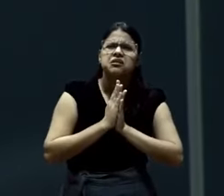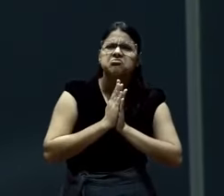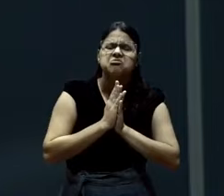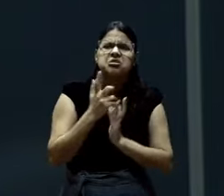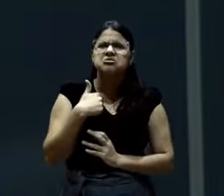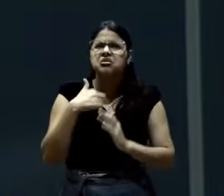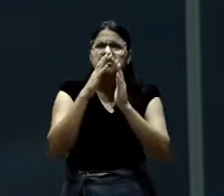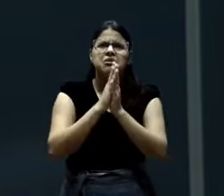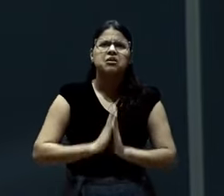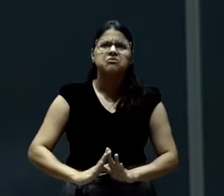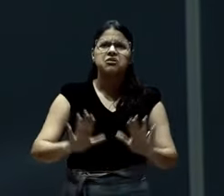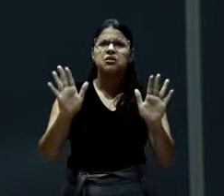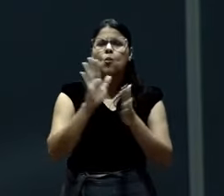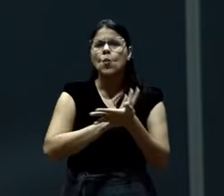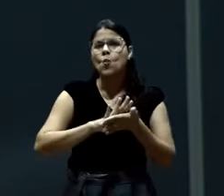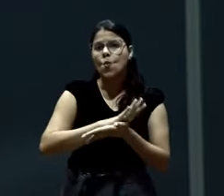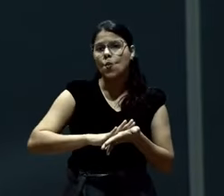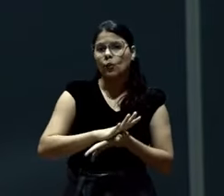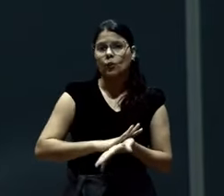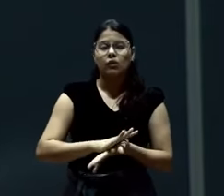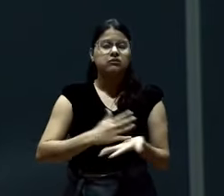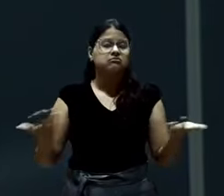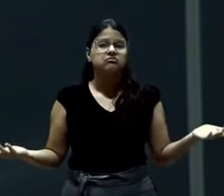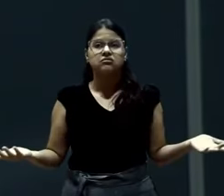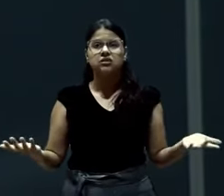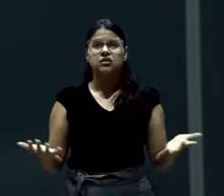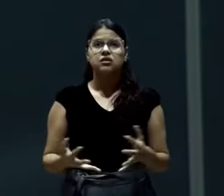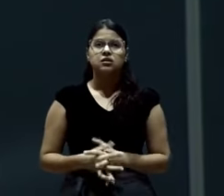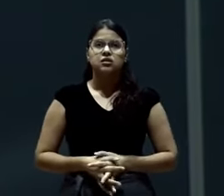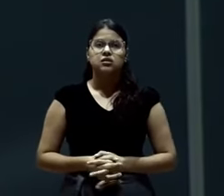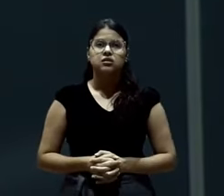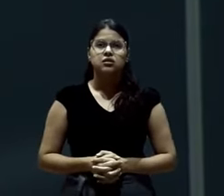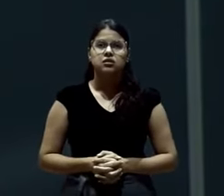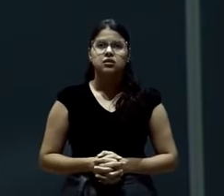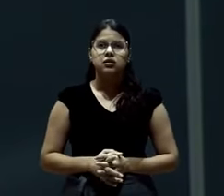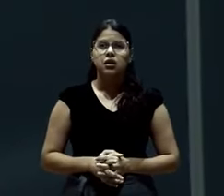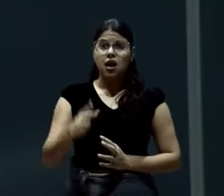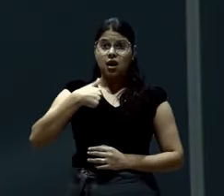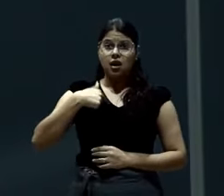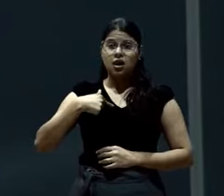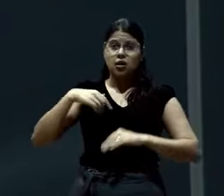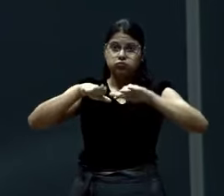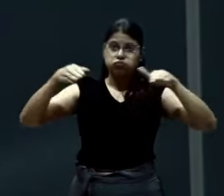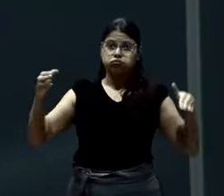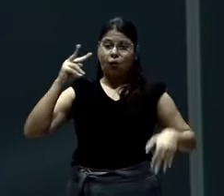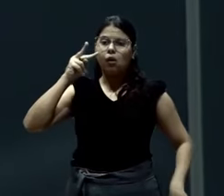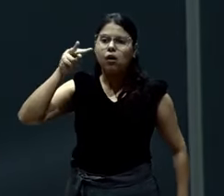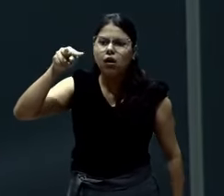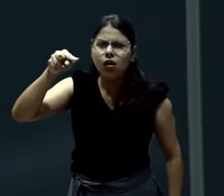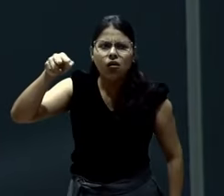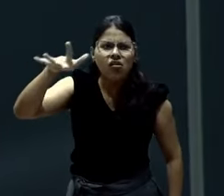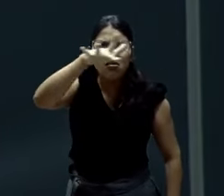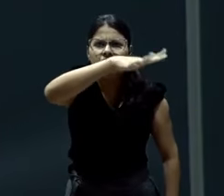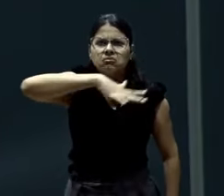Porque nós somos uma igreja que não adora. Quem olha aqui de cima vê. Nós não adoramos.